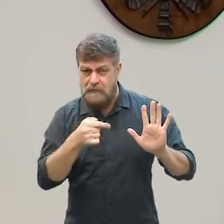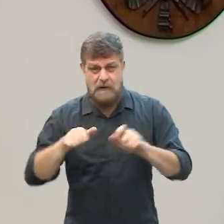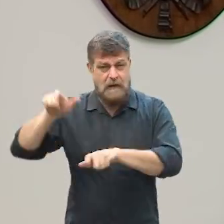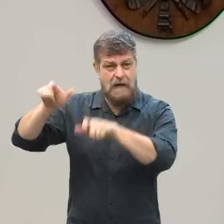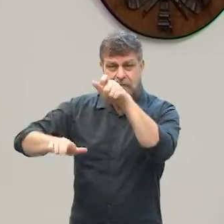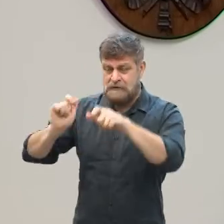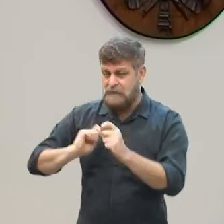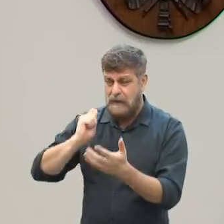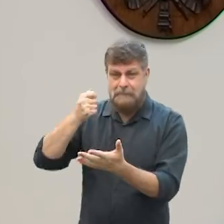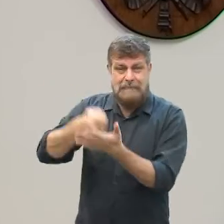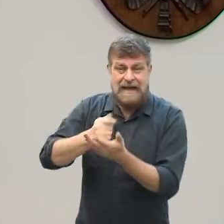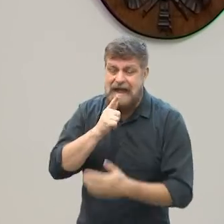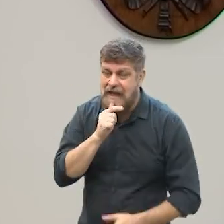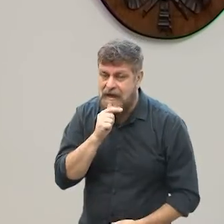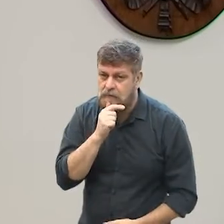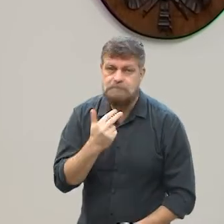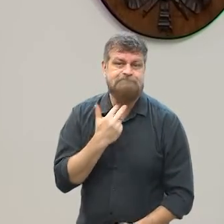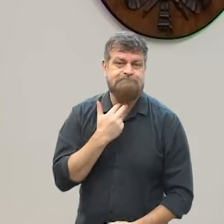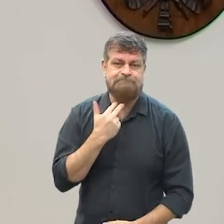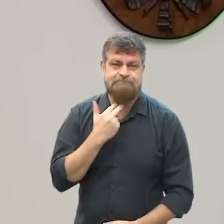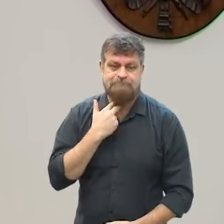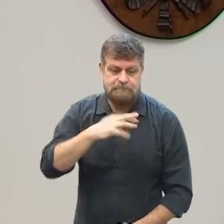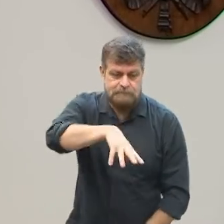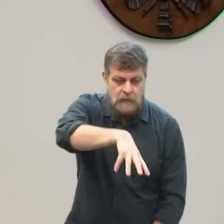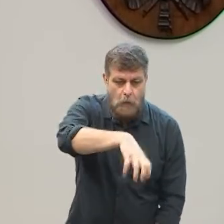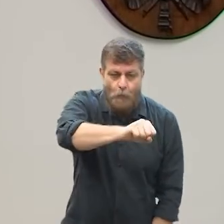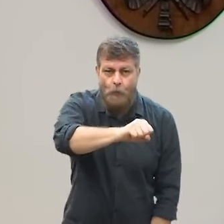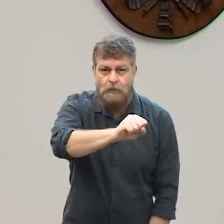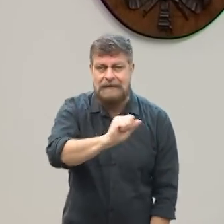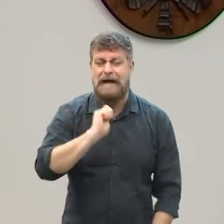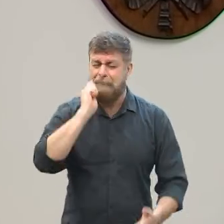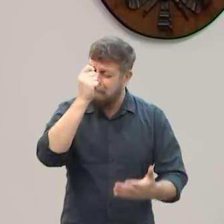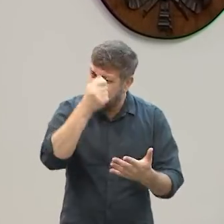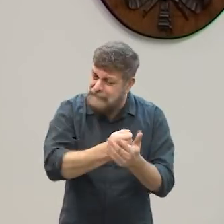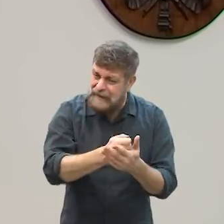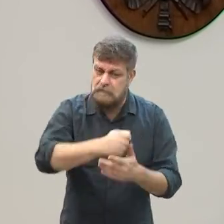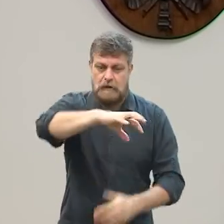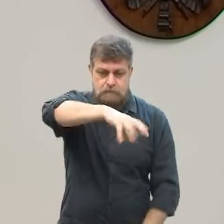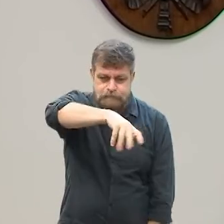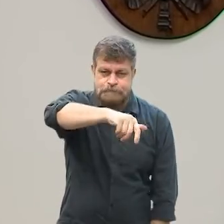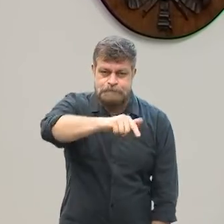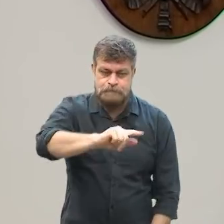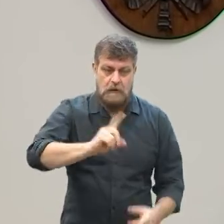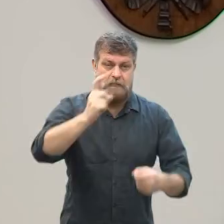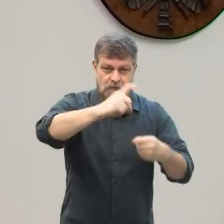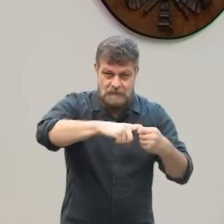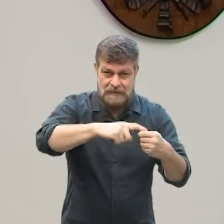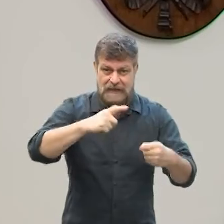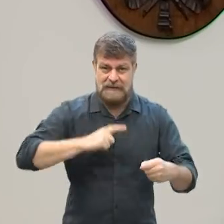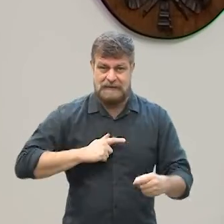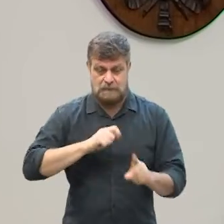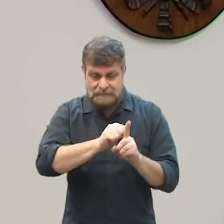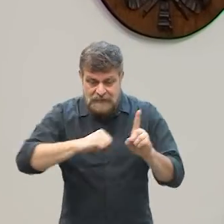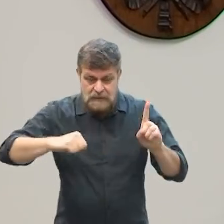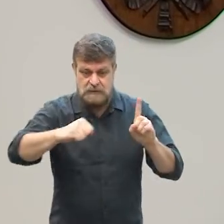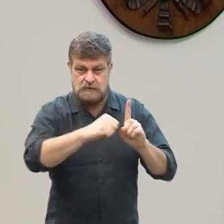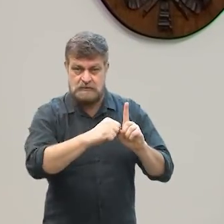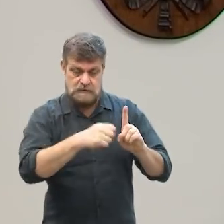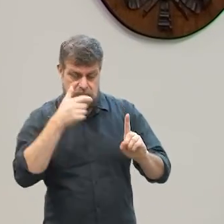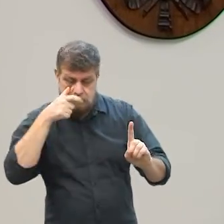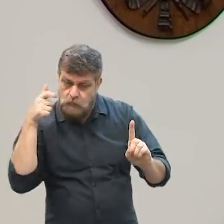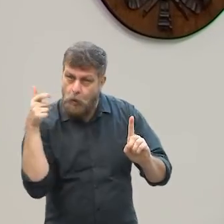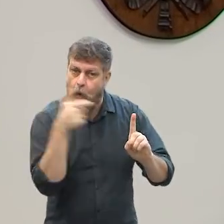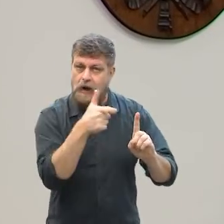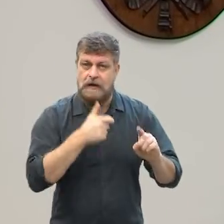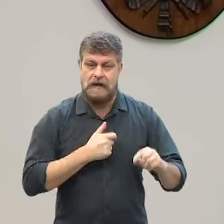pessoas que não estão pagando a água e para desligar a água custa mais caro do que pagar a dívida, então precisa desse olhar social para o empresário,